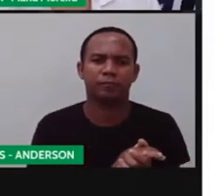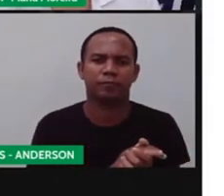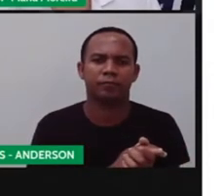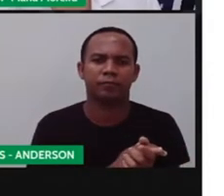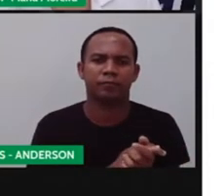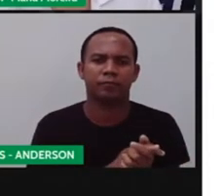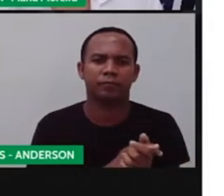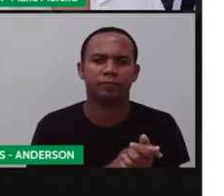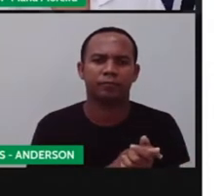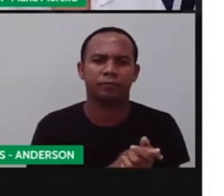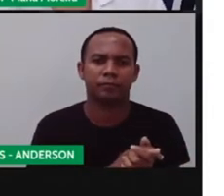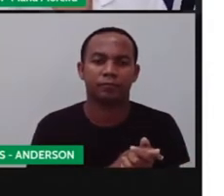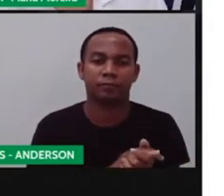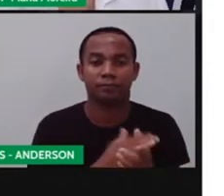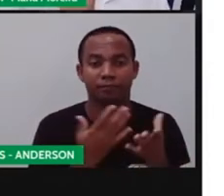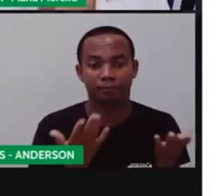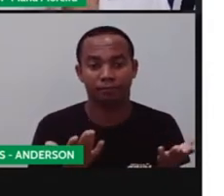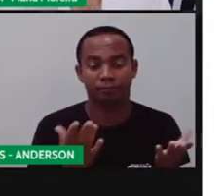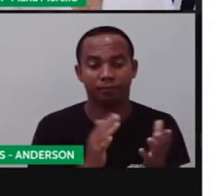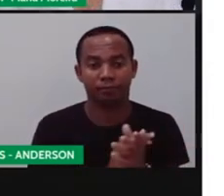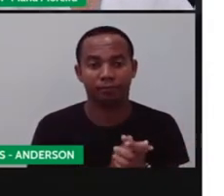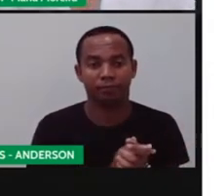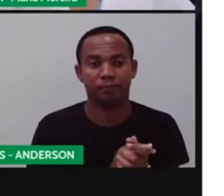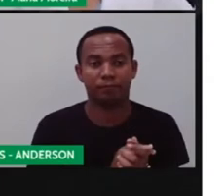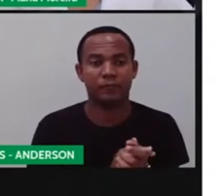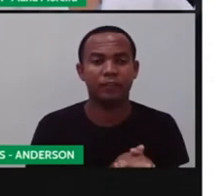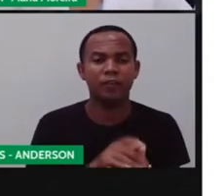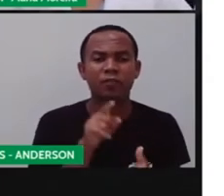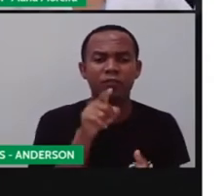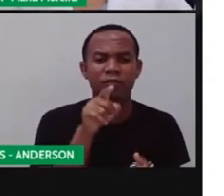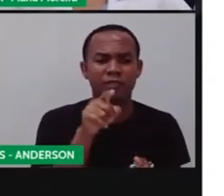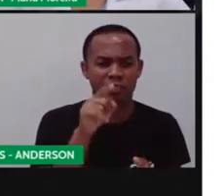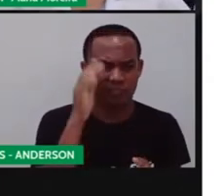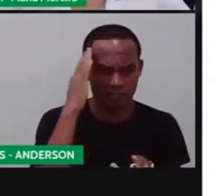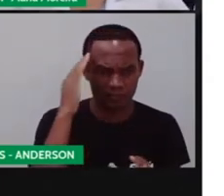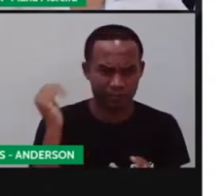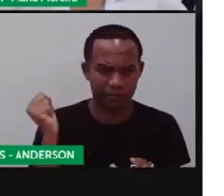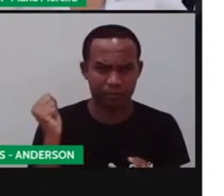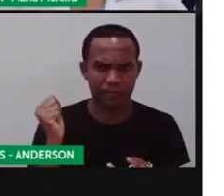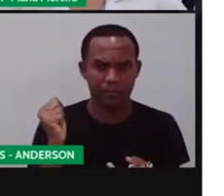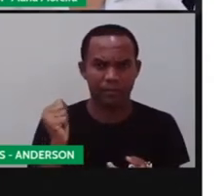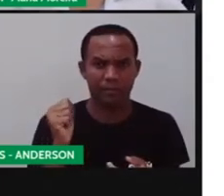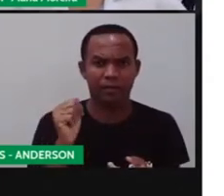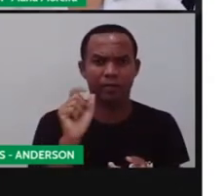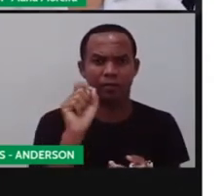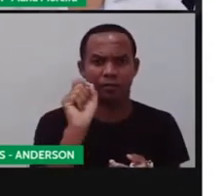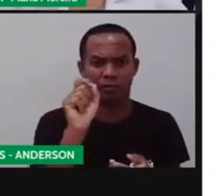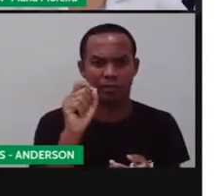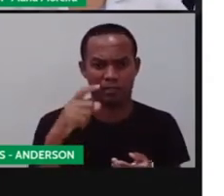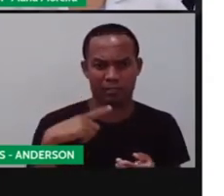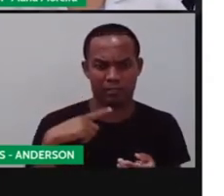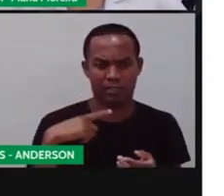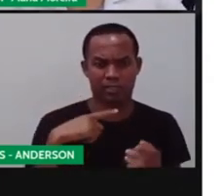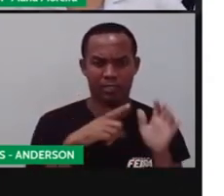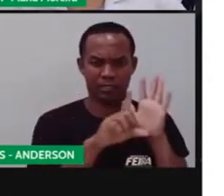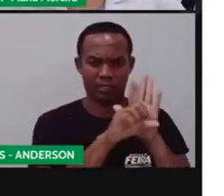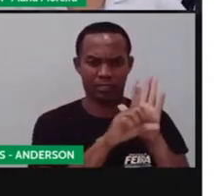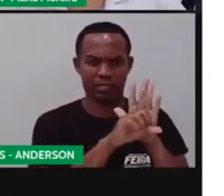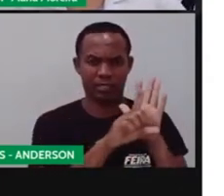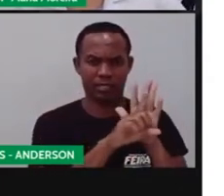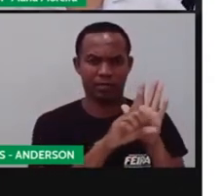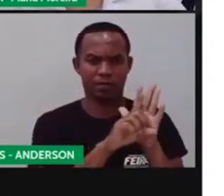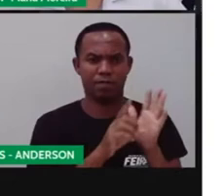Aqui. Bom, você sabia que existem leis para a venda de